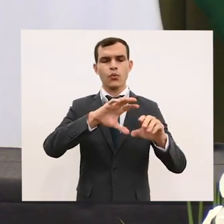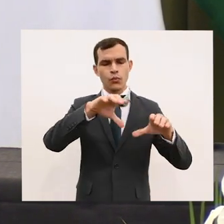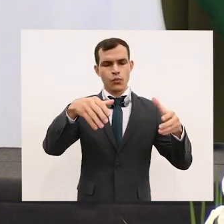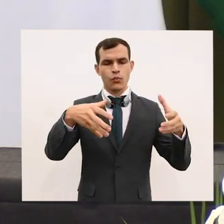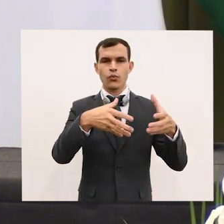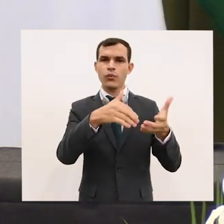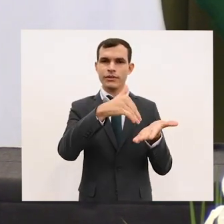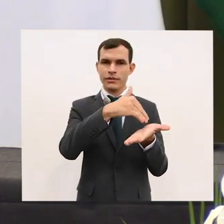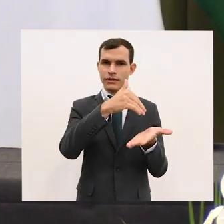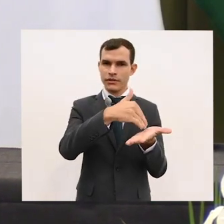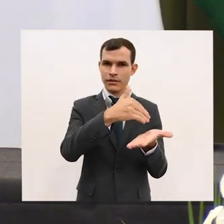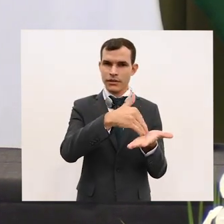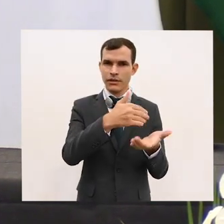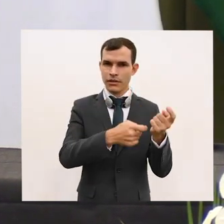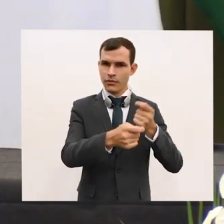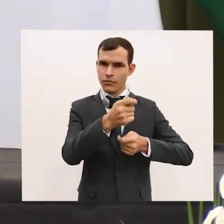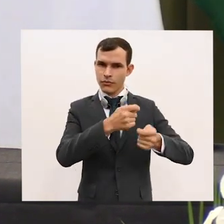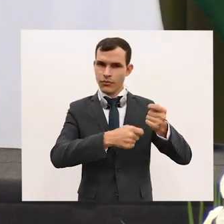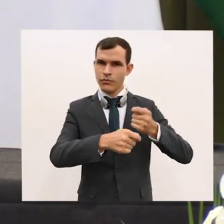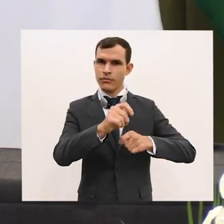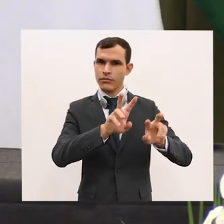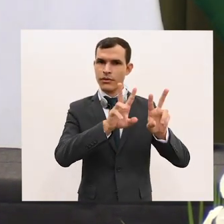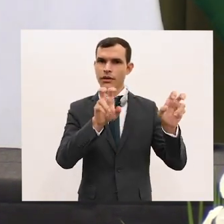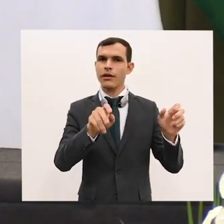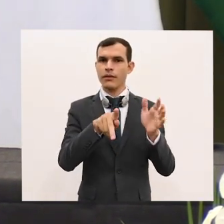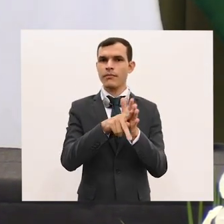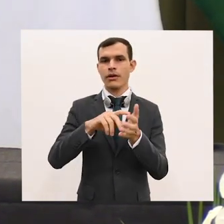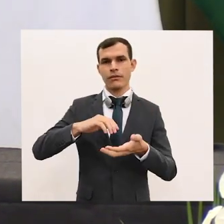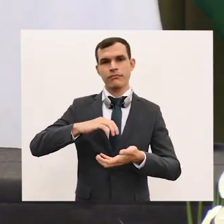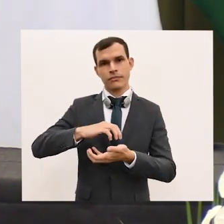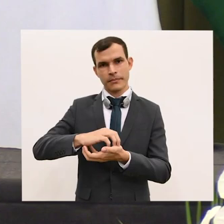Exterior e Assuntos Econômicos do Itamaraty.